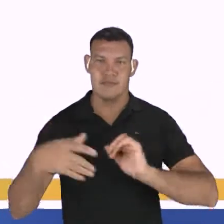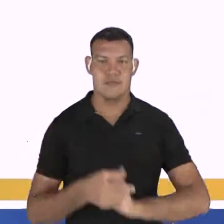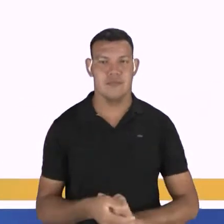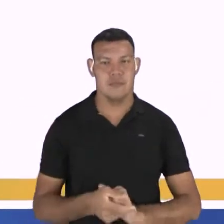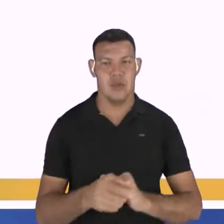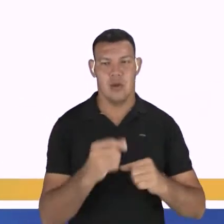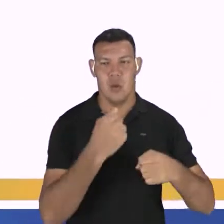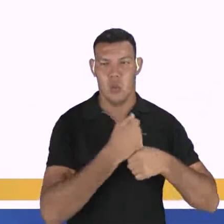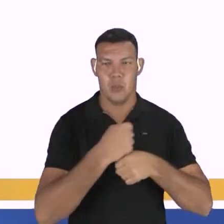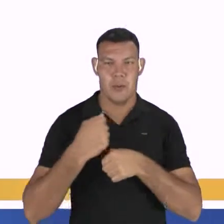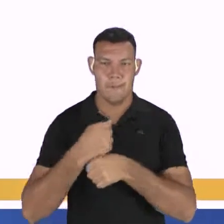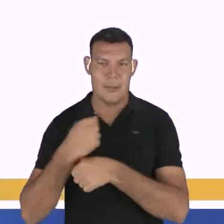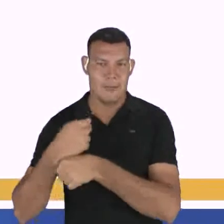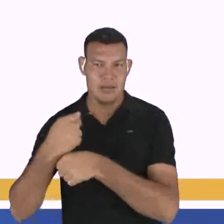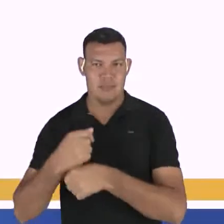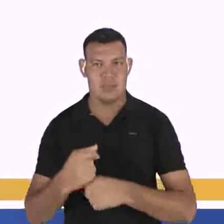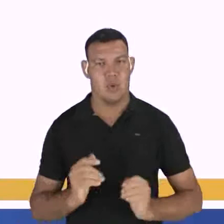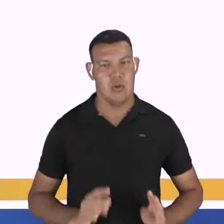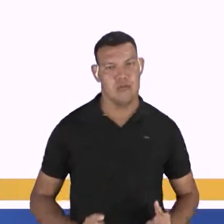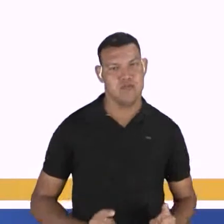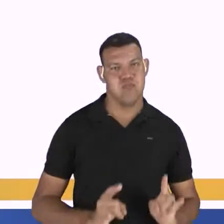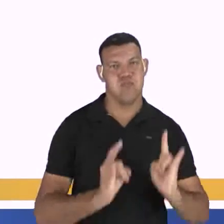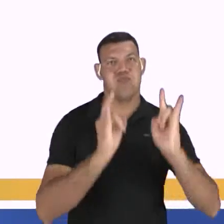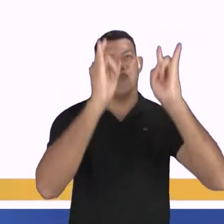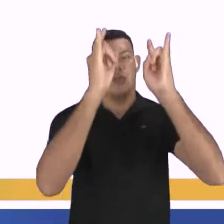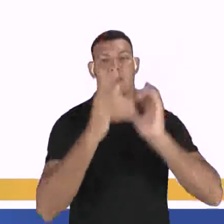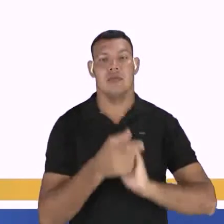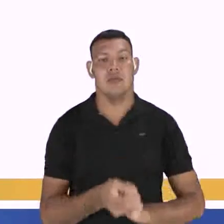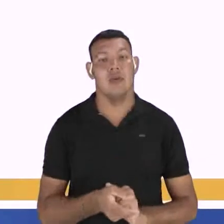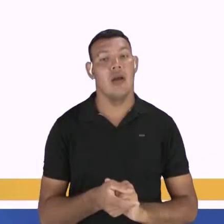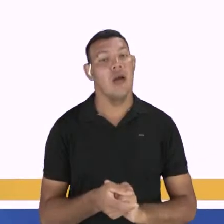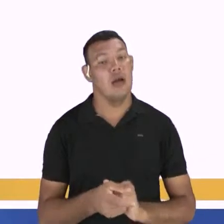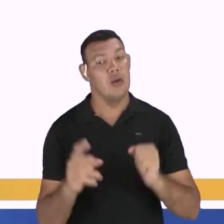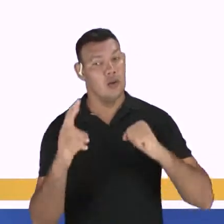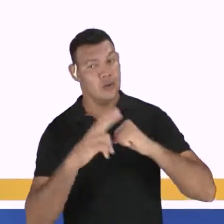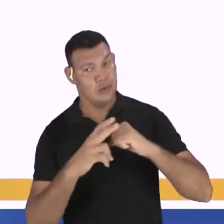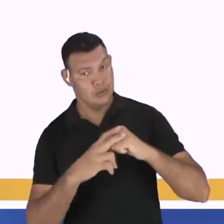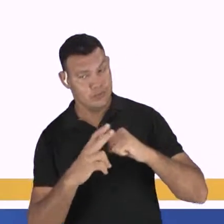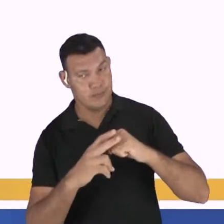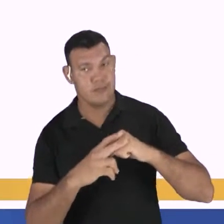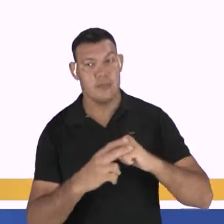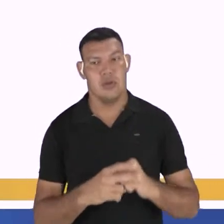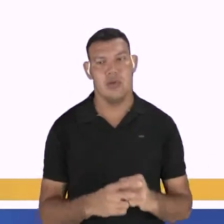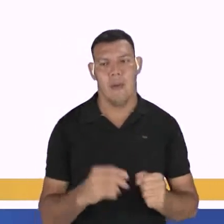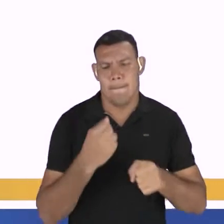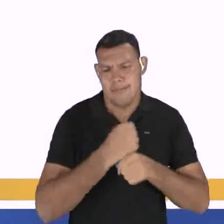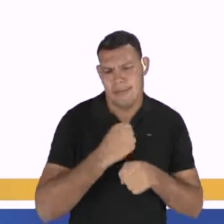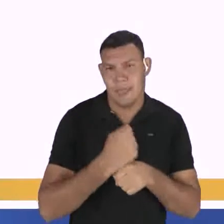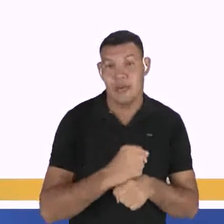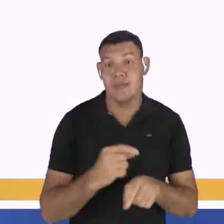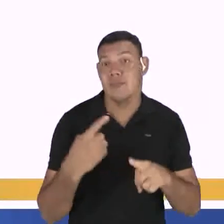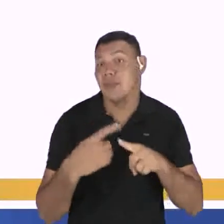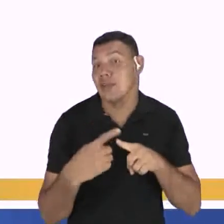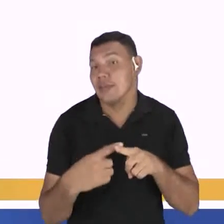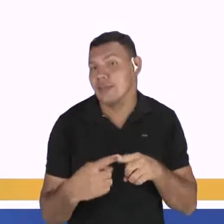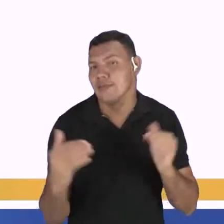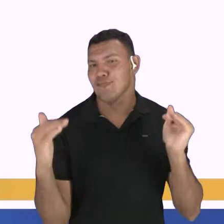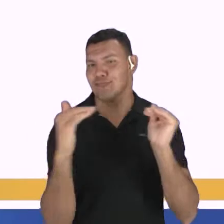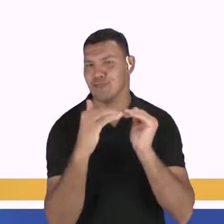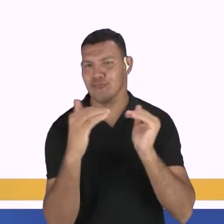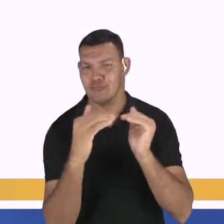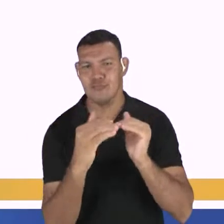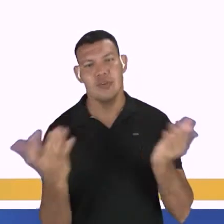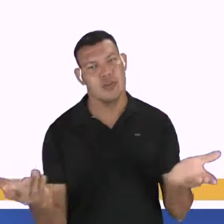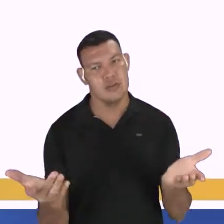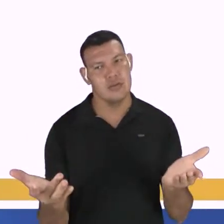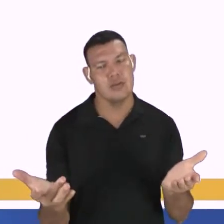Construiu-se um novo prédio. A forma verbal está no singular. Construiu. Porque está concordando com